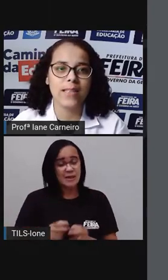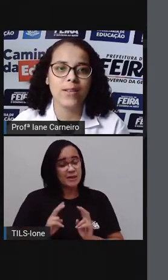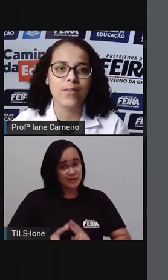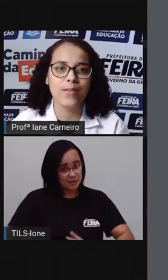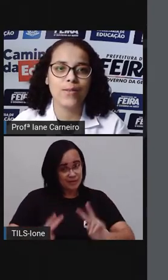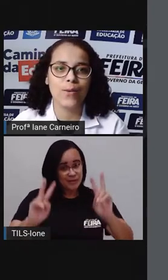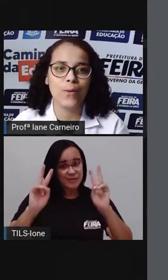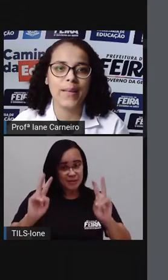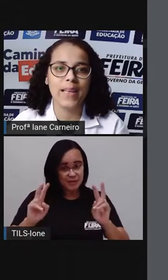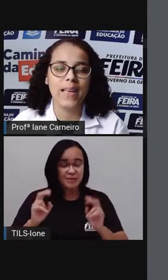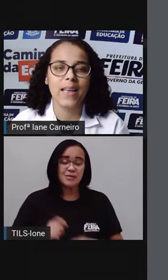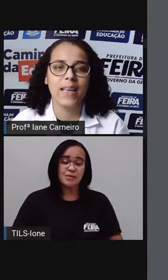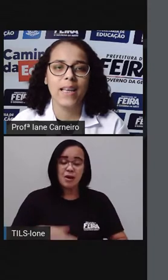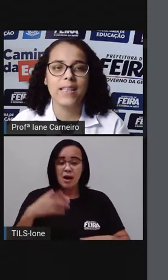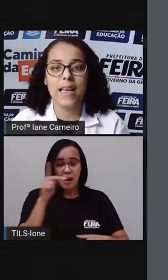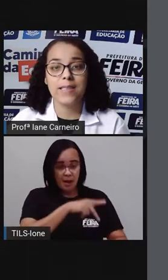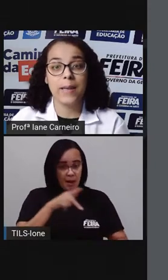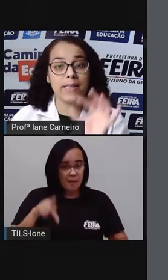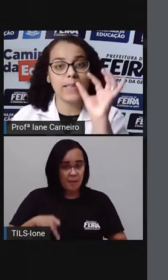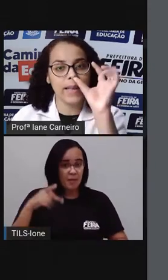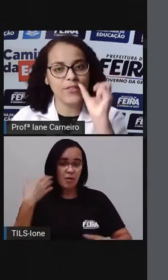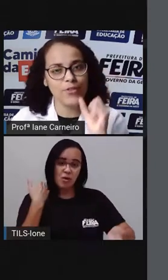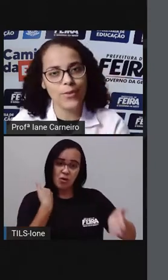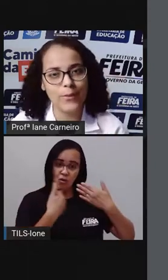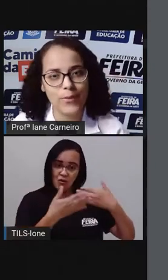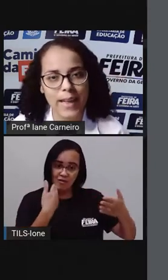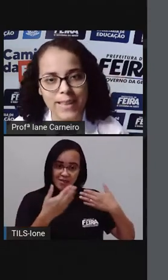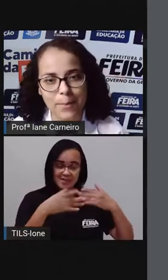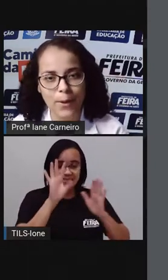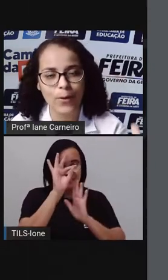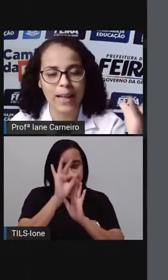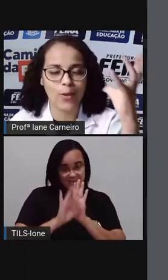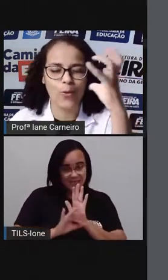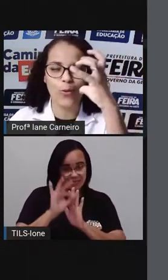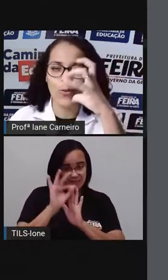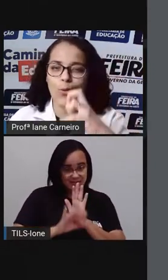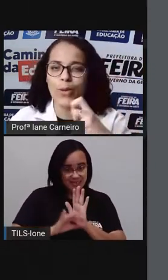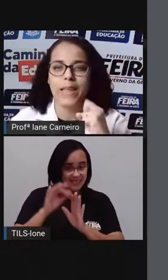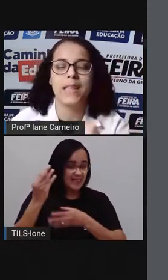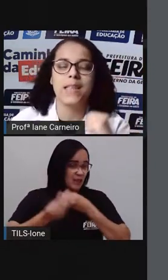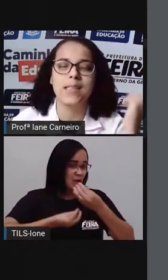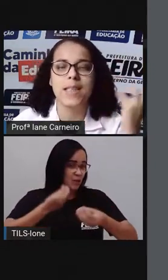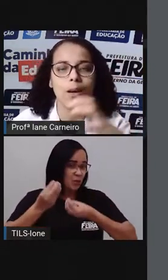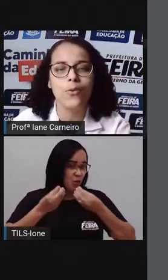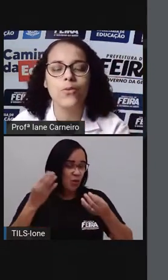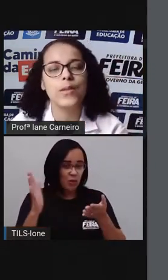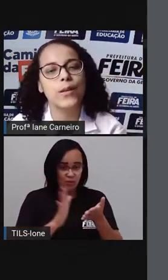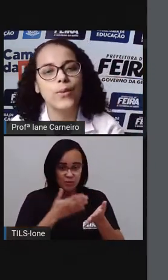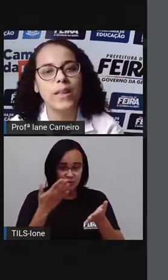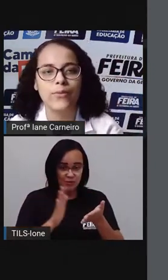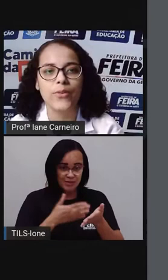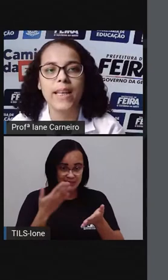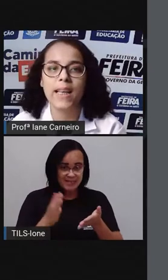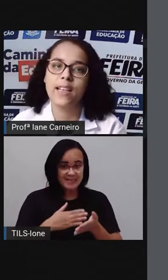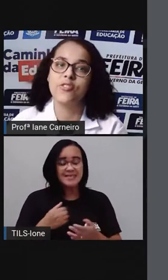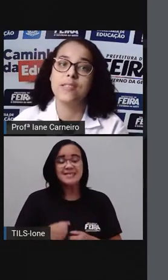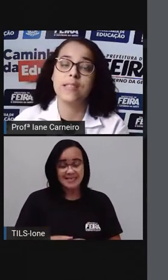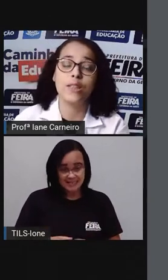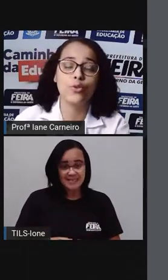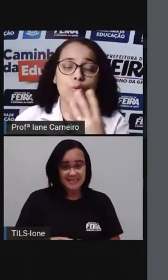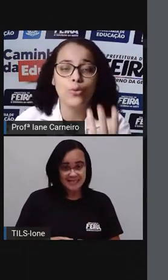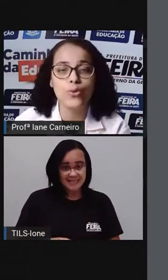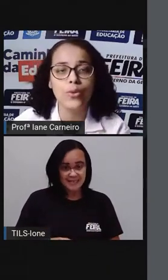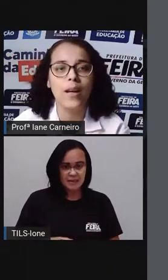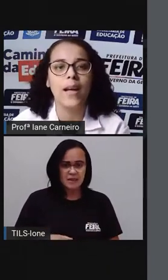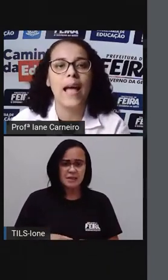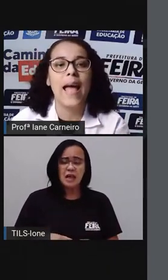vocês. Sobre esse trecho do livro dela. Para que ela conclui, inicia a conclusão do livro. Em que ela diz